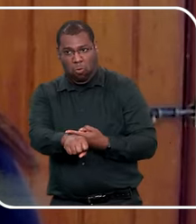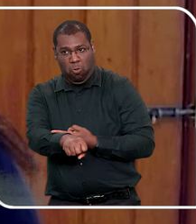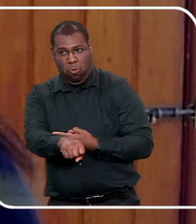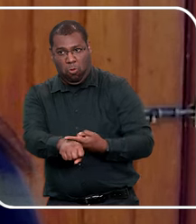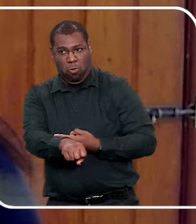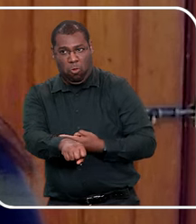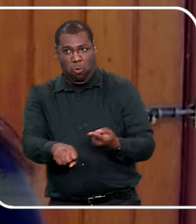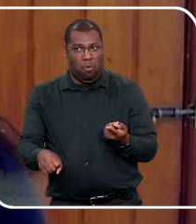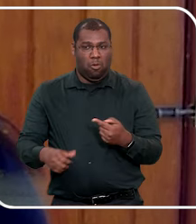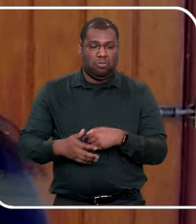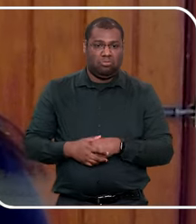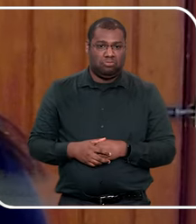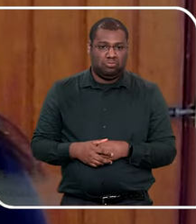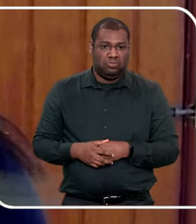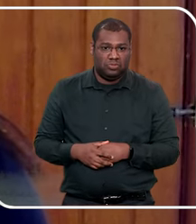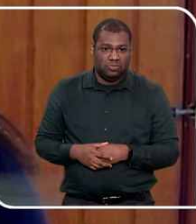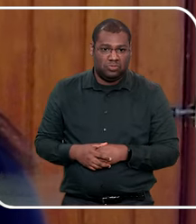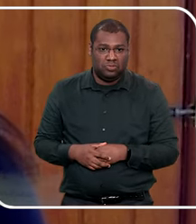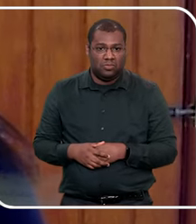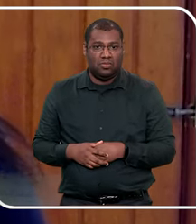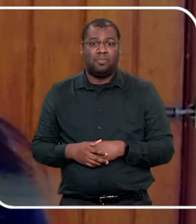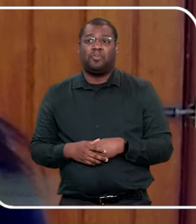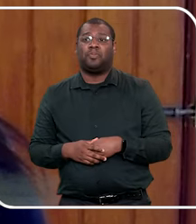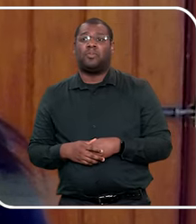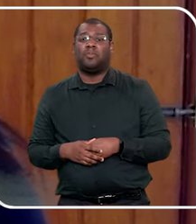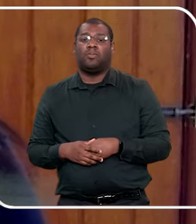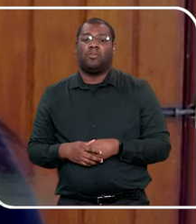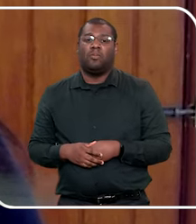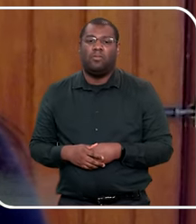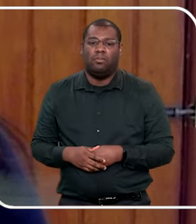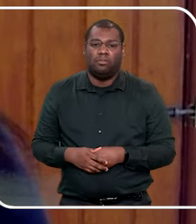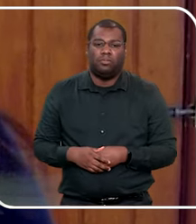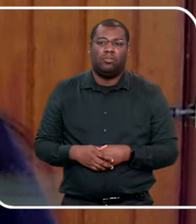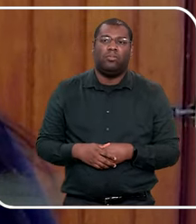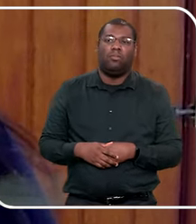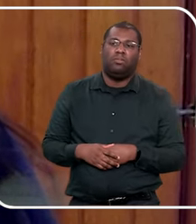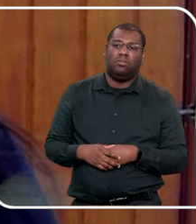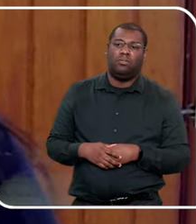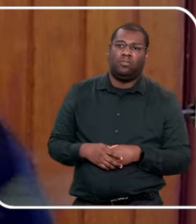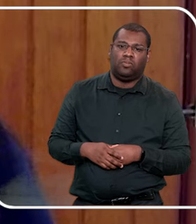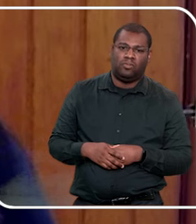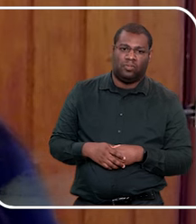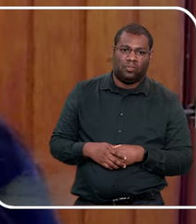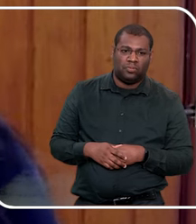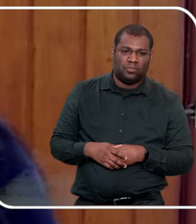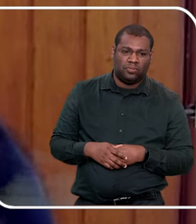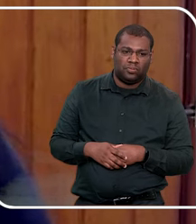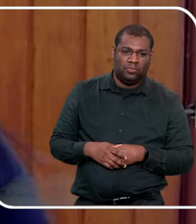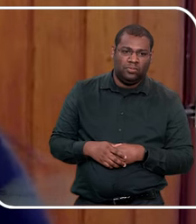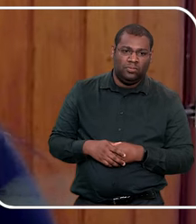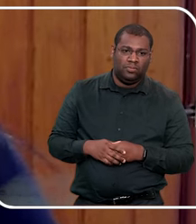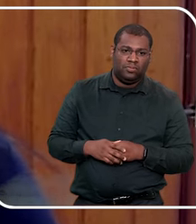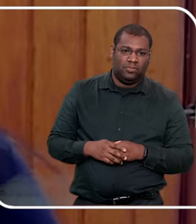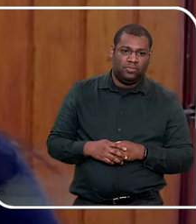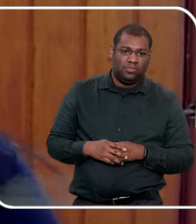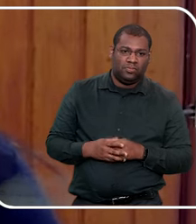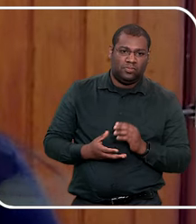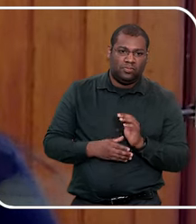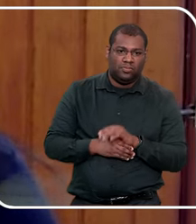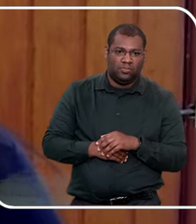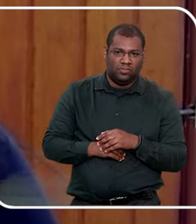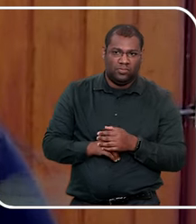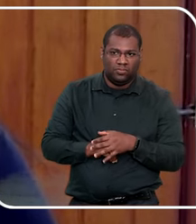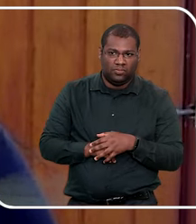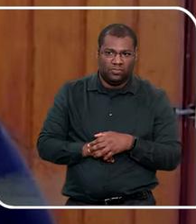hoje, uma forma dos pais se envolverem, que antes os pais não davam nem banho, né, Vanessa? Não davam nem banho, se envolvia, era tudo da mãe, o pai não